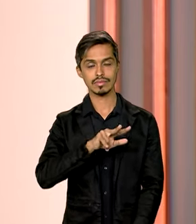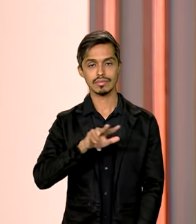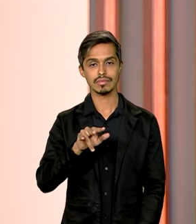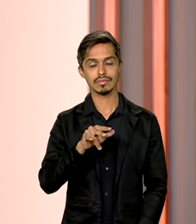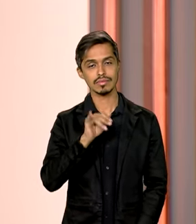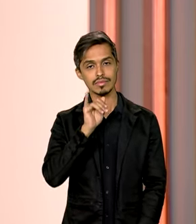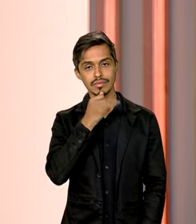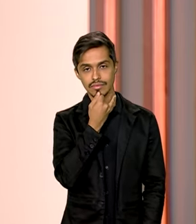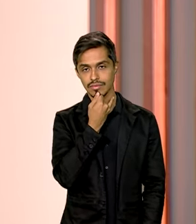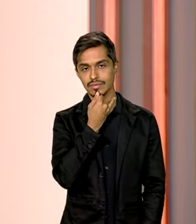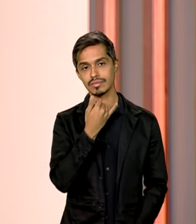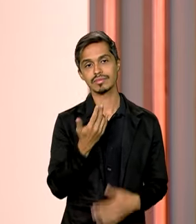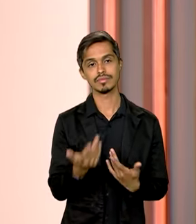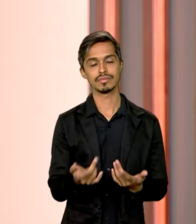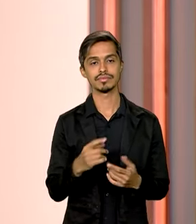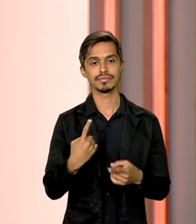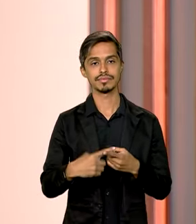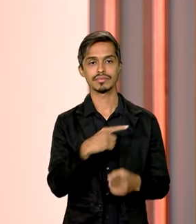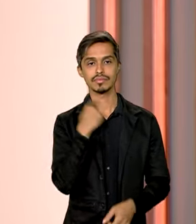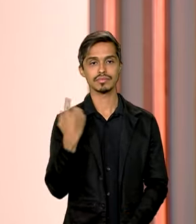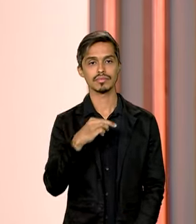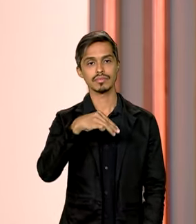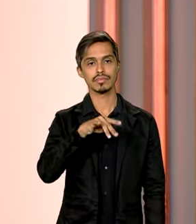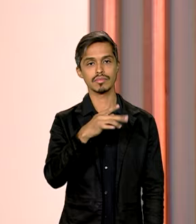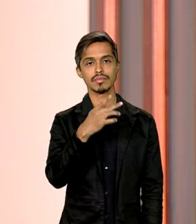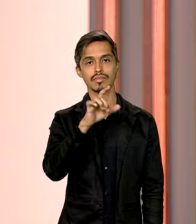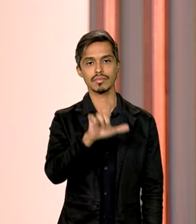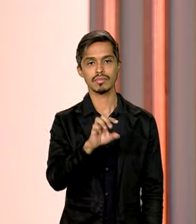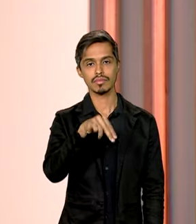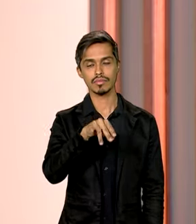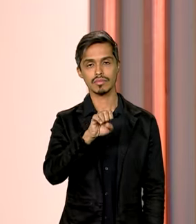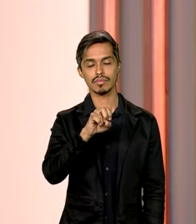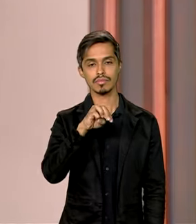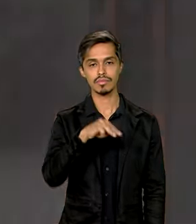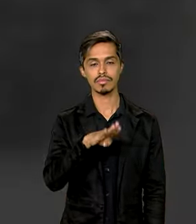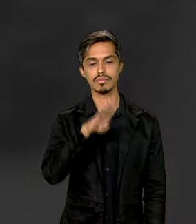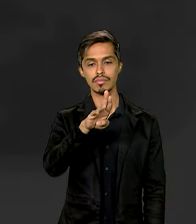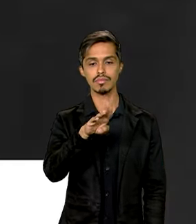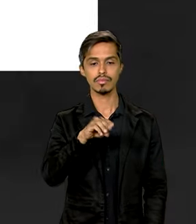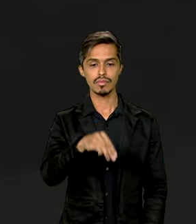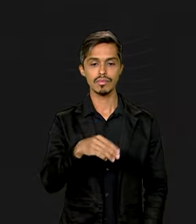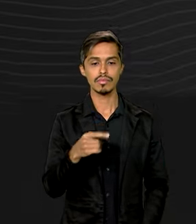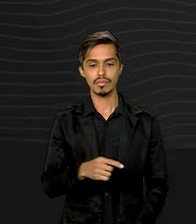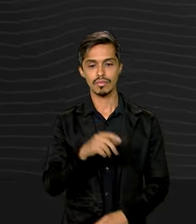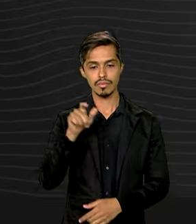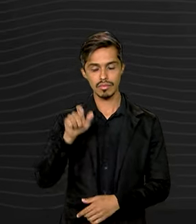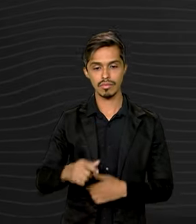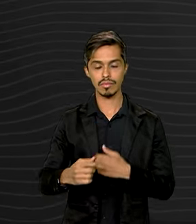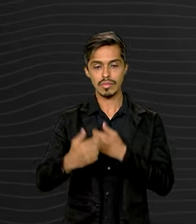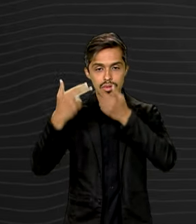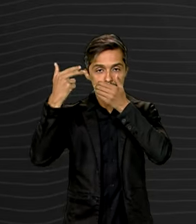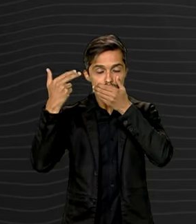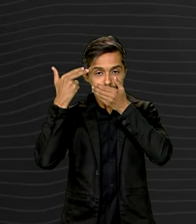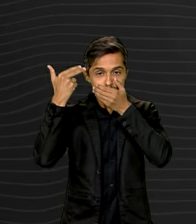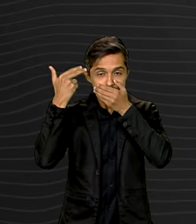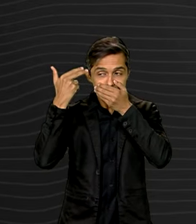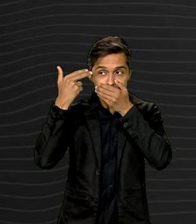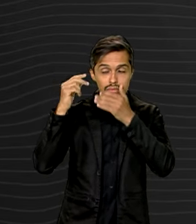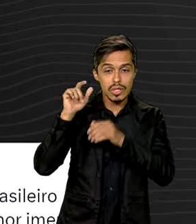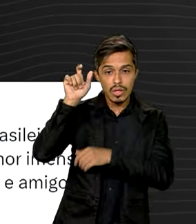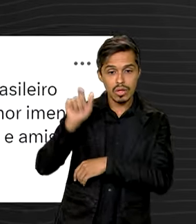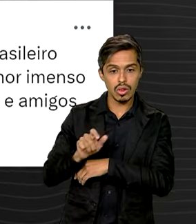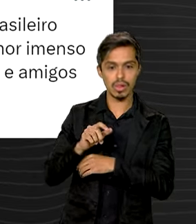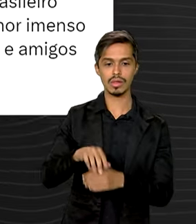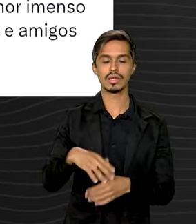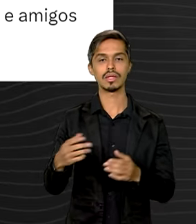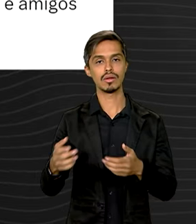lamentou a morte de Michel Nisenbaum, brasileiro que era mantido refém pelo Hamas. Pelas redes sociais, Lula disse que